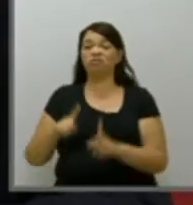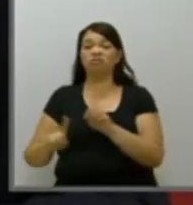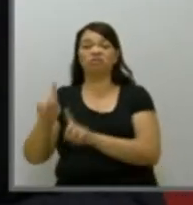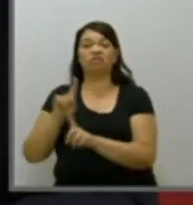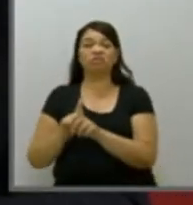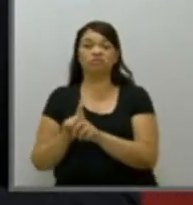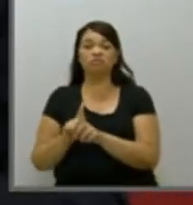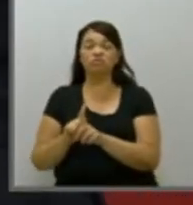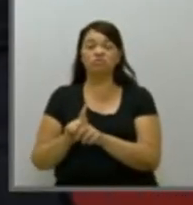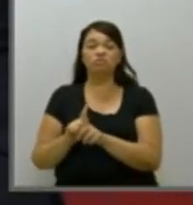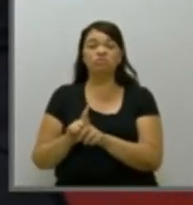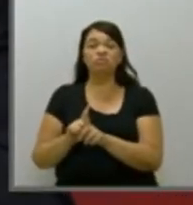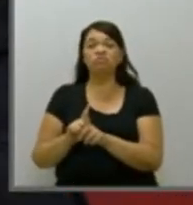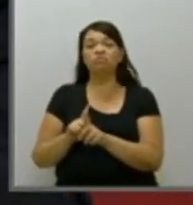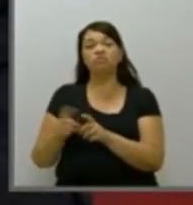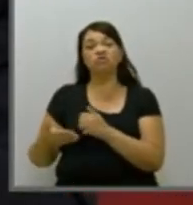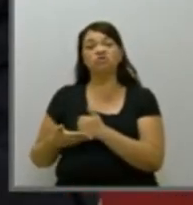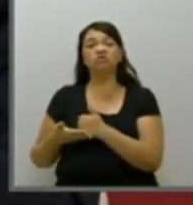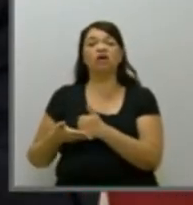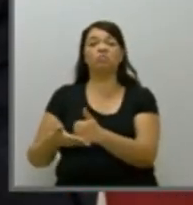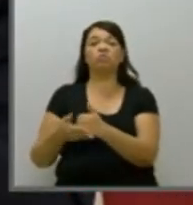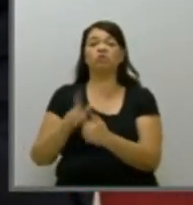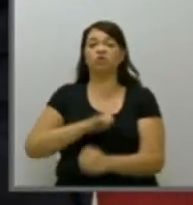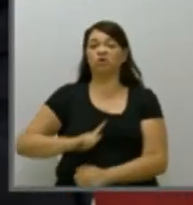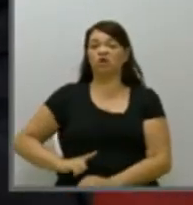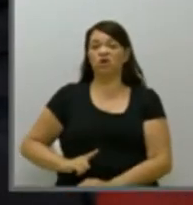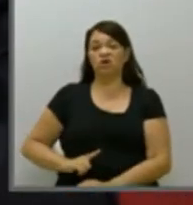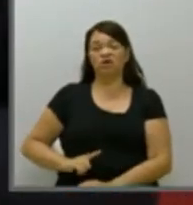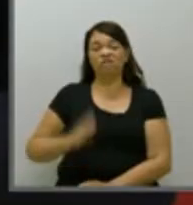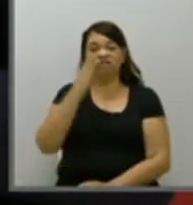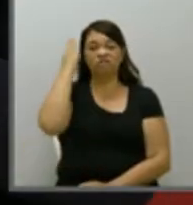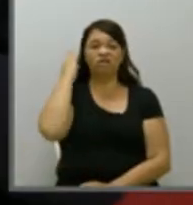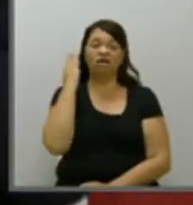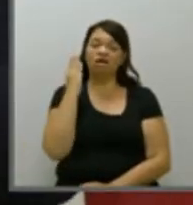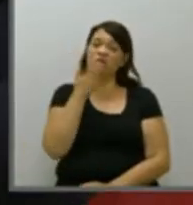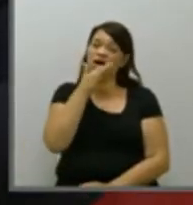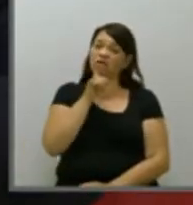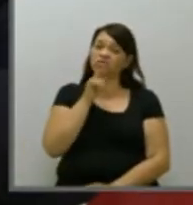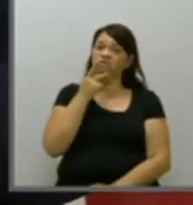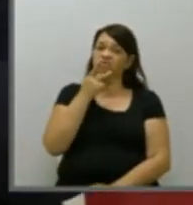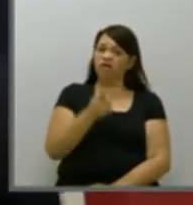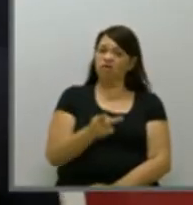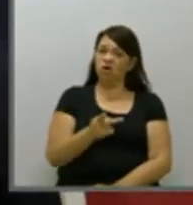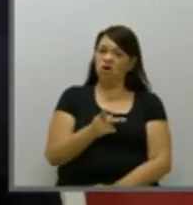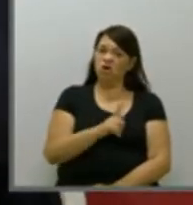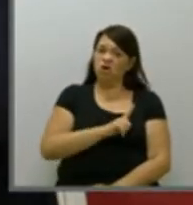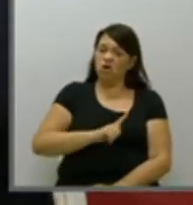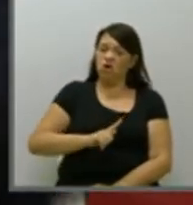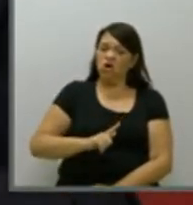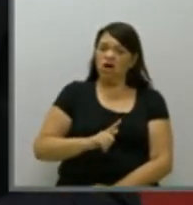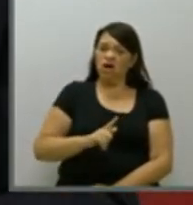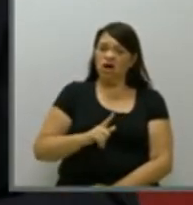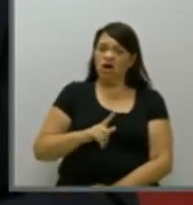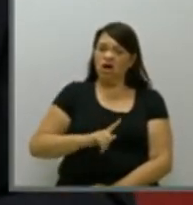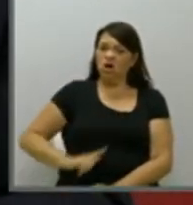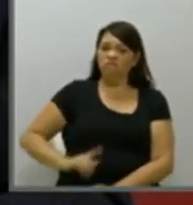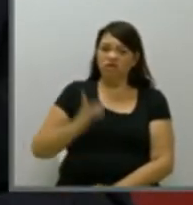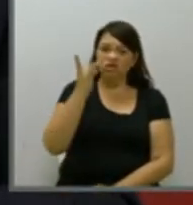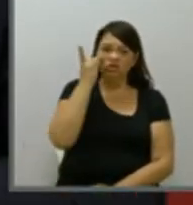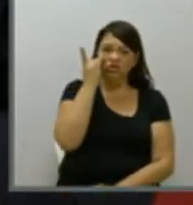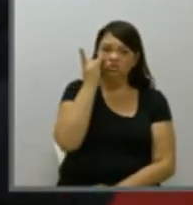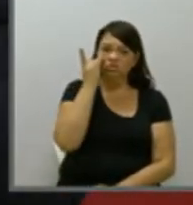desculpa, Sadal, em relação ao que tu falasse, porque eu acho que a presidenta Dilma, ela caiu porque ela retardou essas